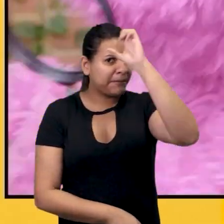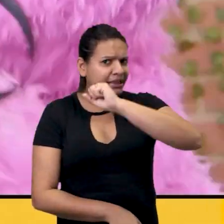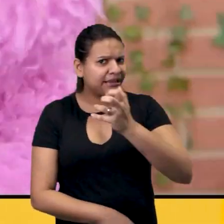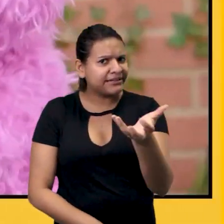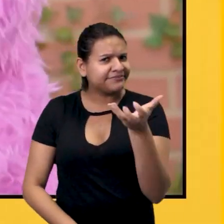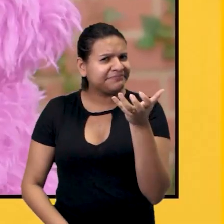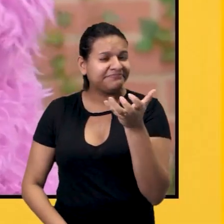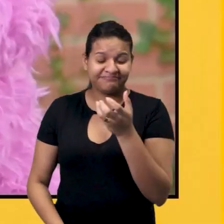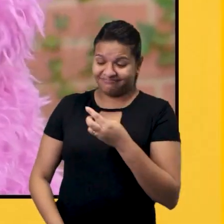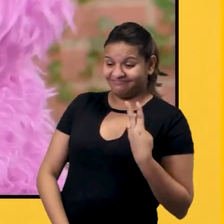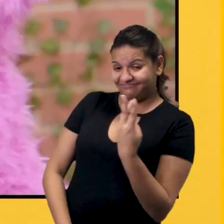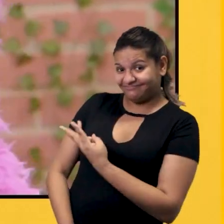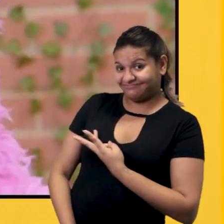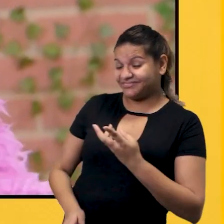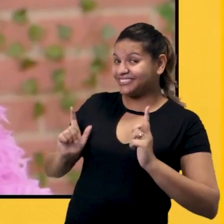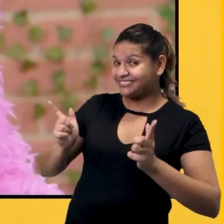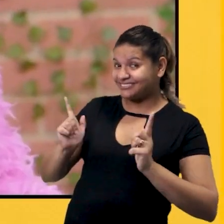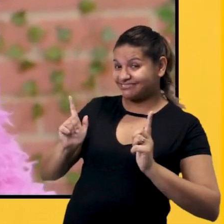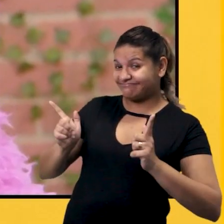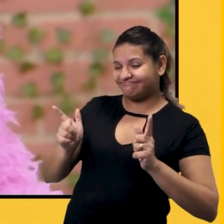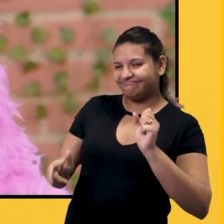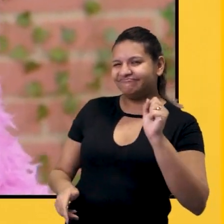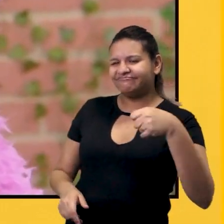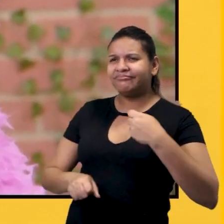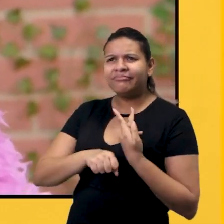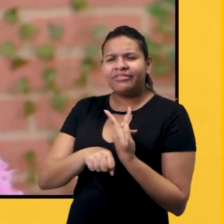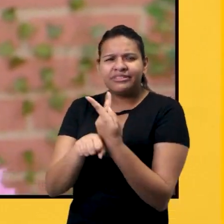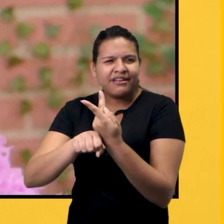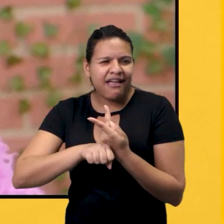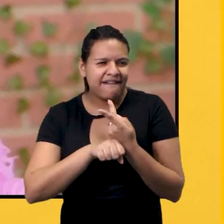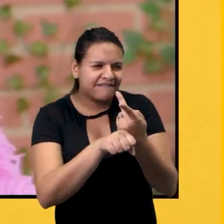Lola é um fantoche de monstrinha rosa e feupuda segura uma lupa.